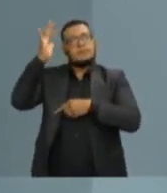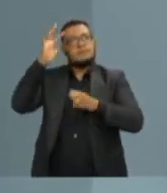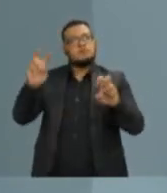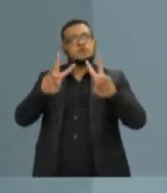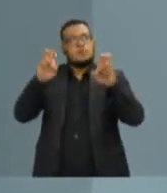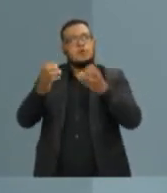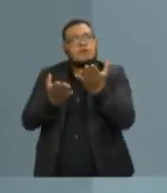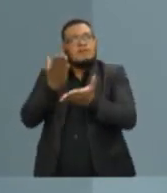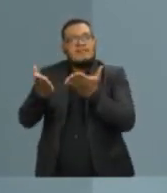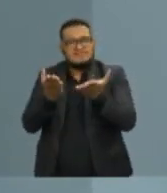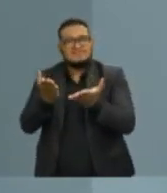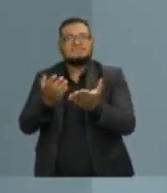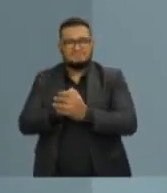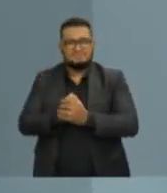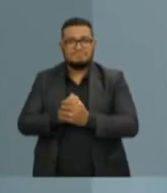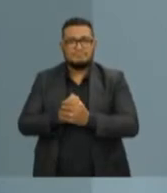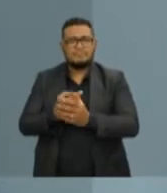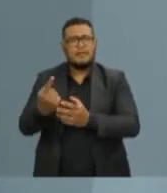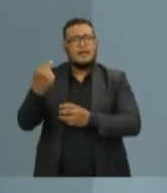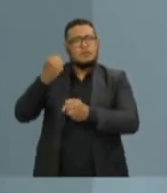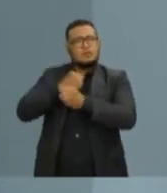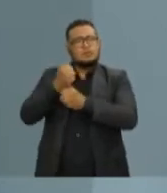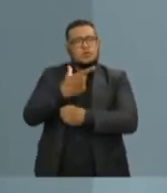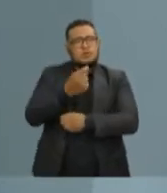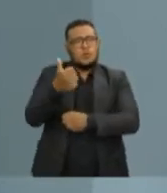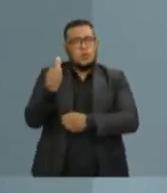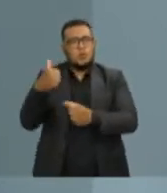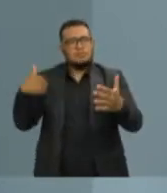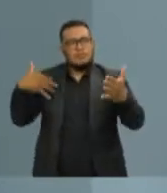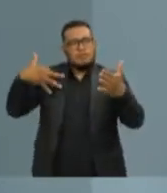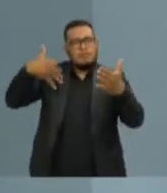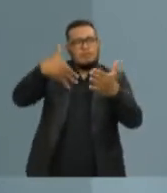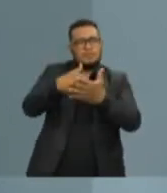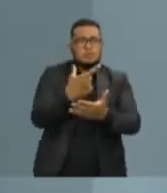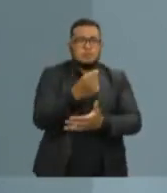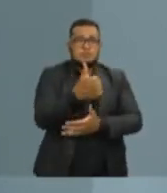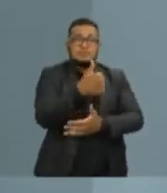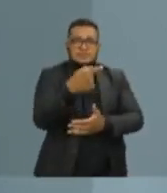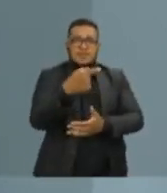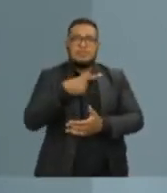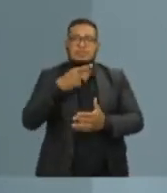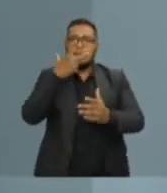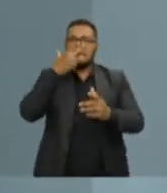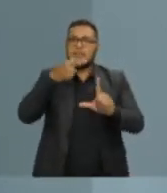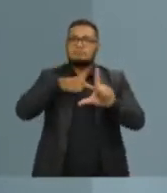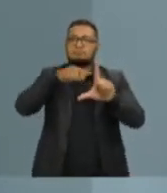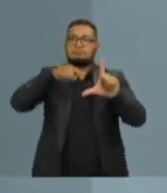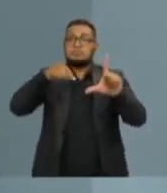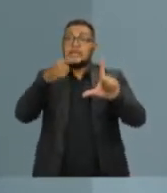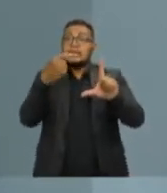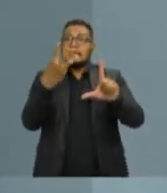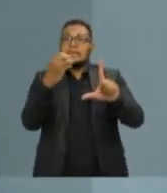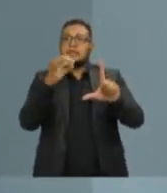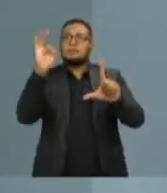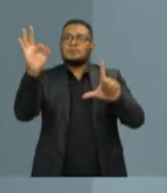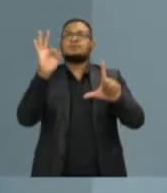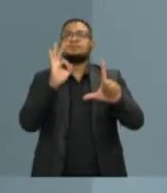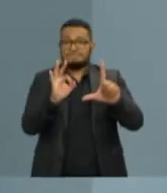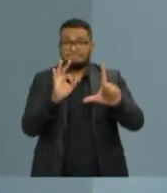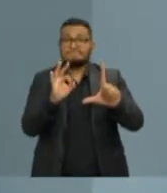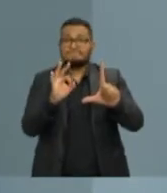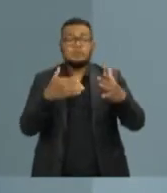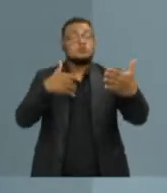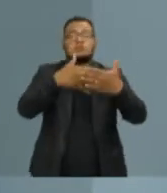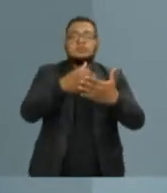Esse orçamento foi diminuído de 2011 para 2017 em 30%, até 2019, desculpa, em 30%